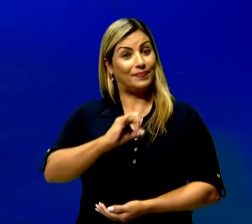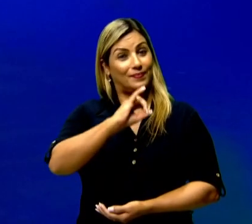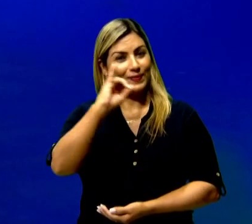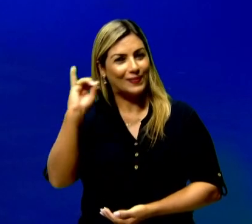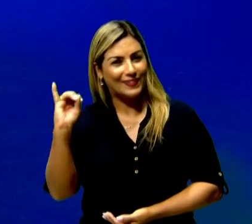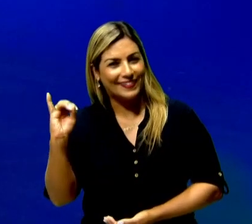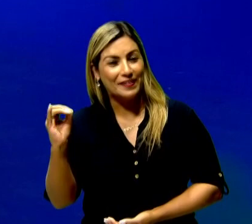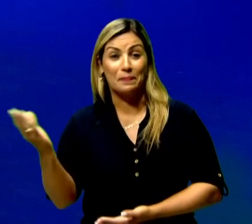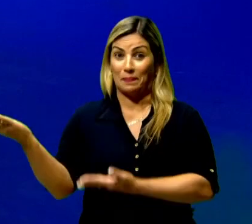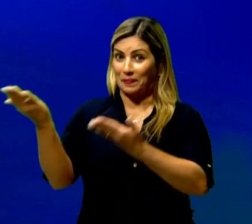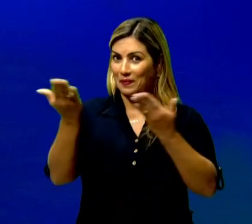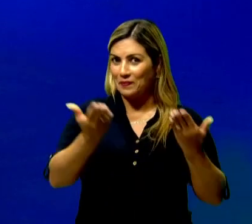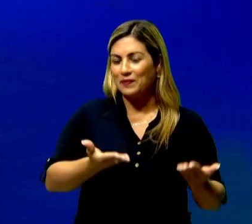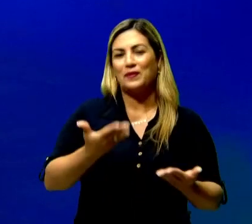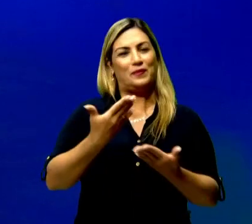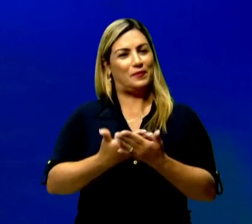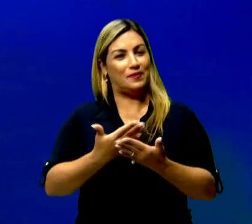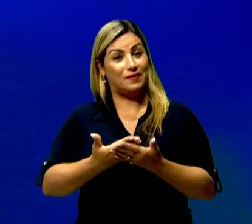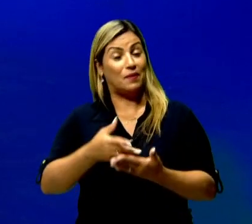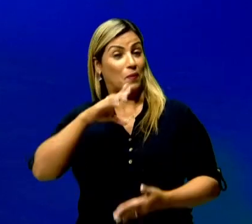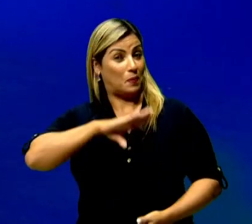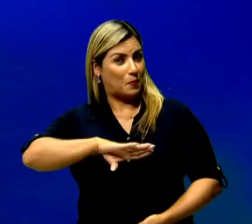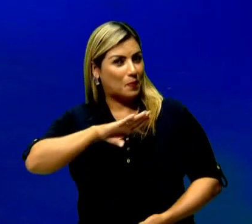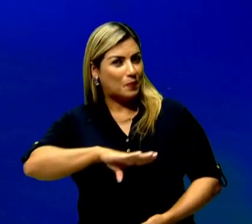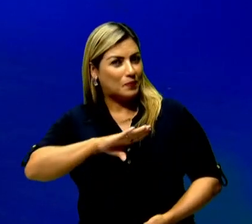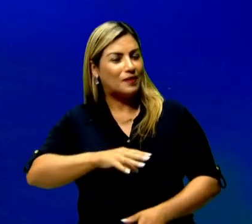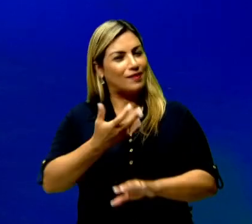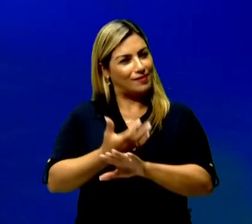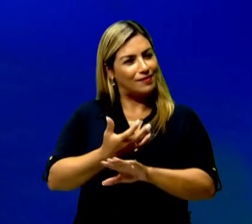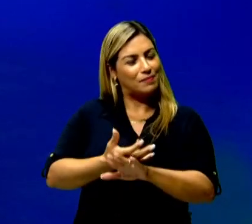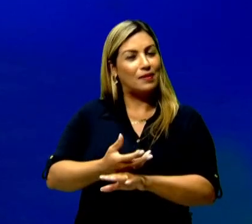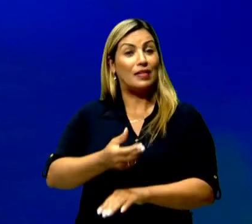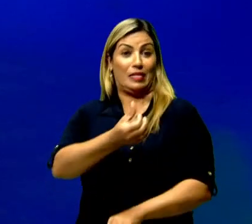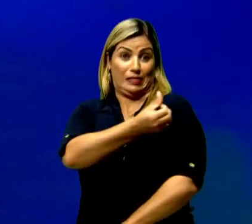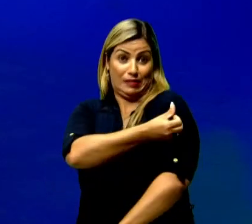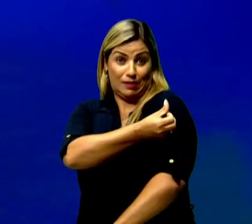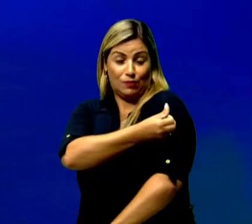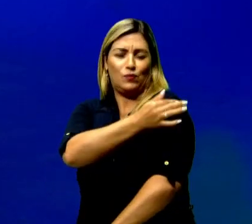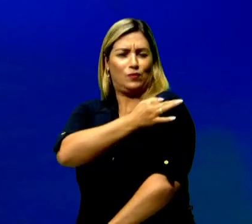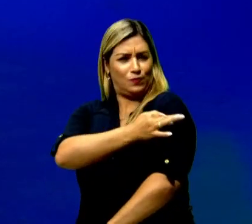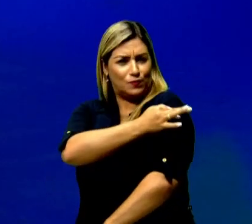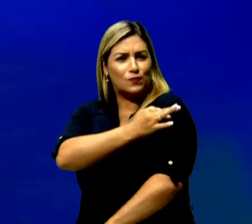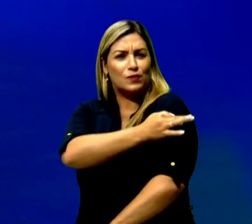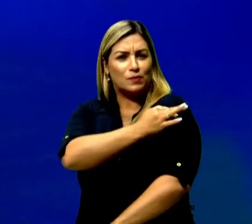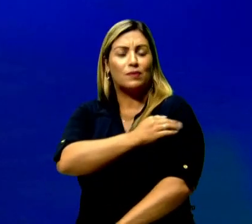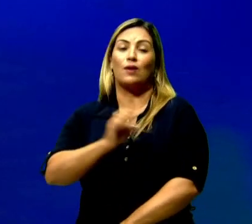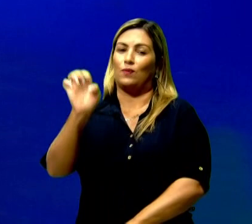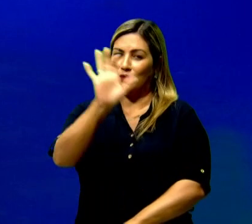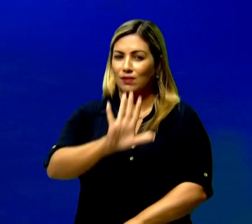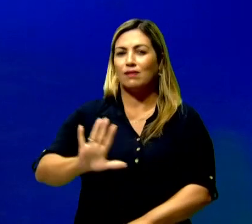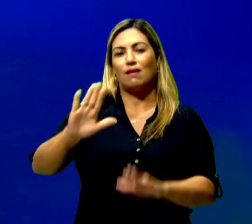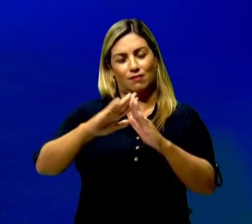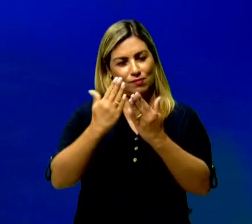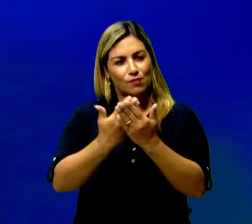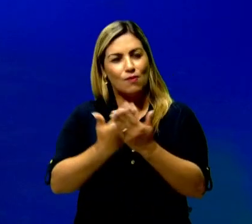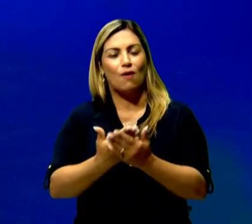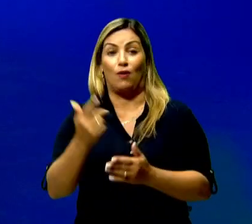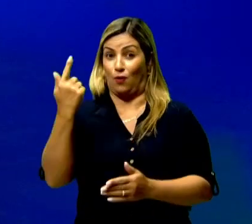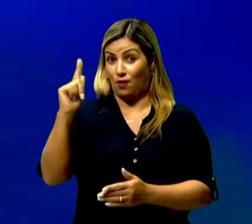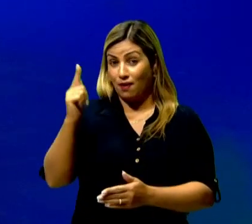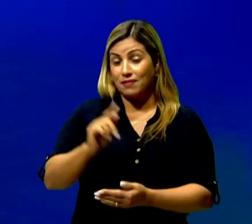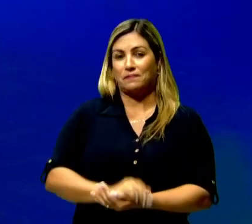Olá, sejam bem-vindos a nossa aula de Língua Portuguesa para o sexto ano do Ensino Fundamental da Rede Estadual de Goiás.